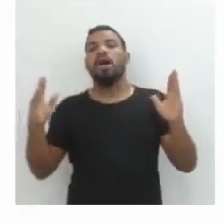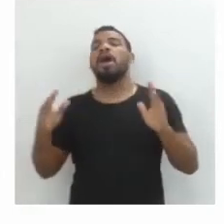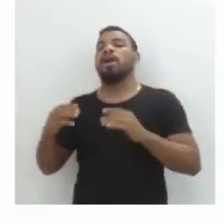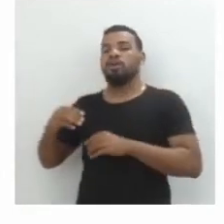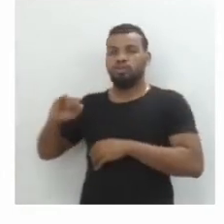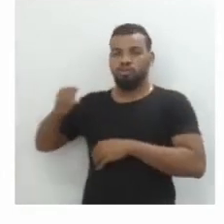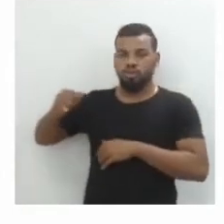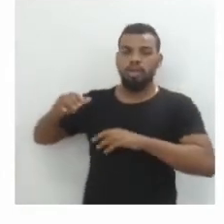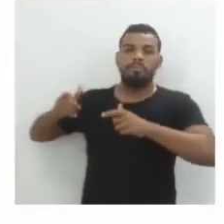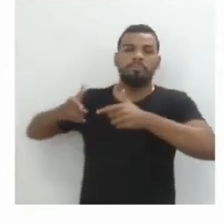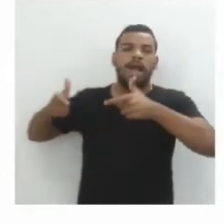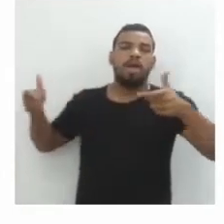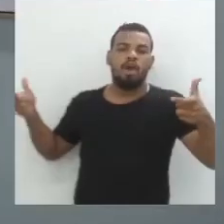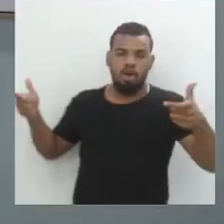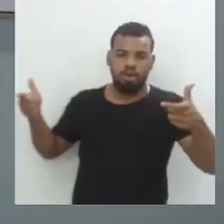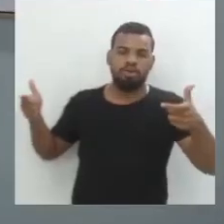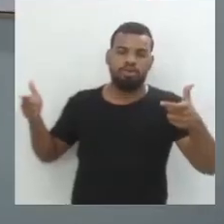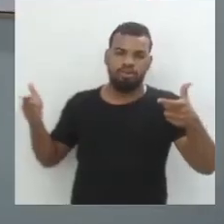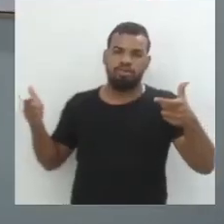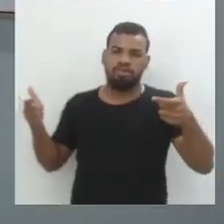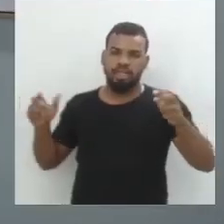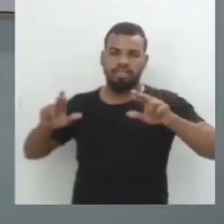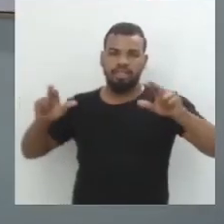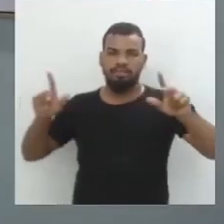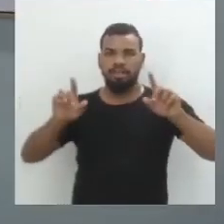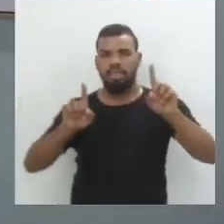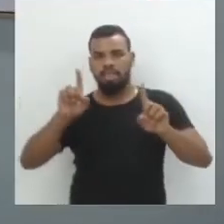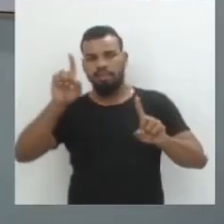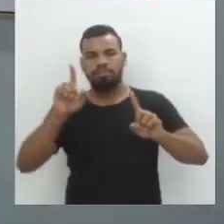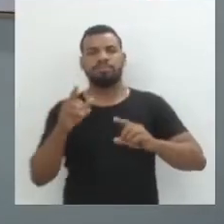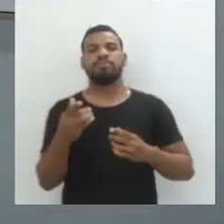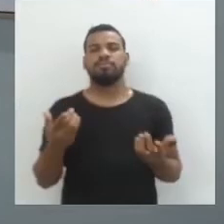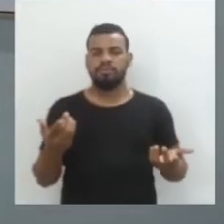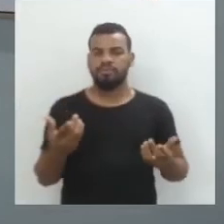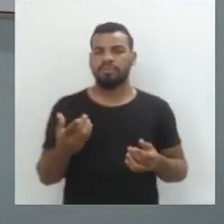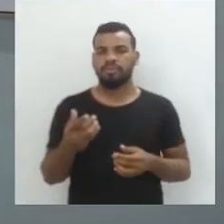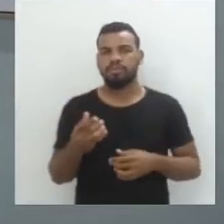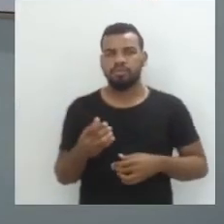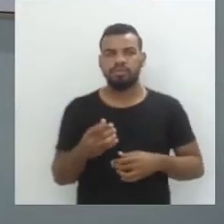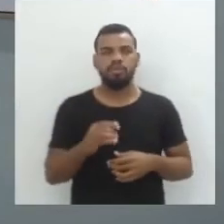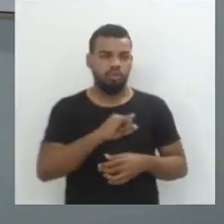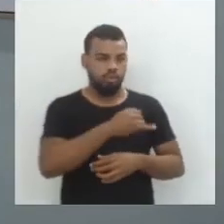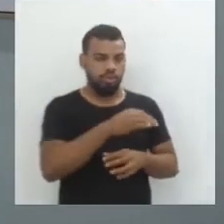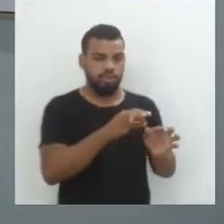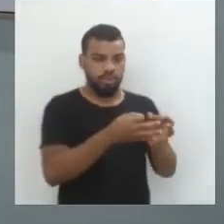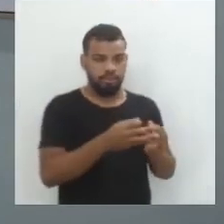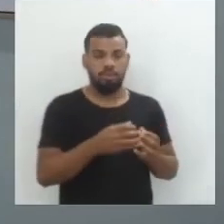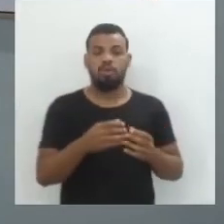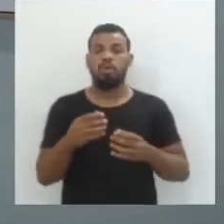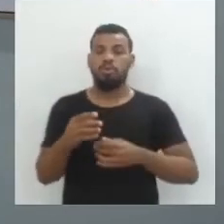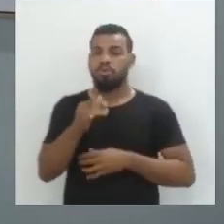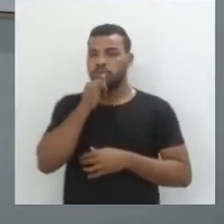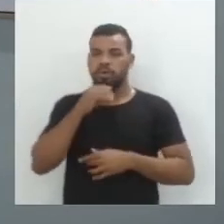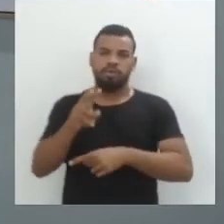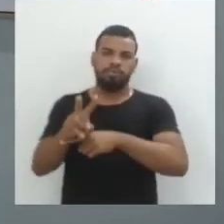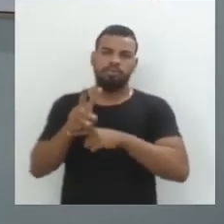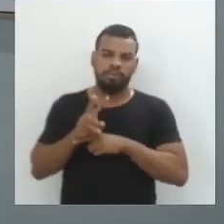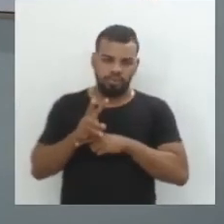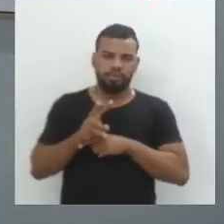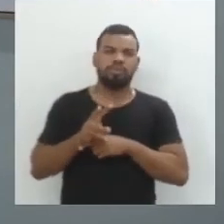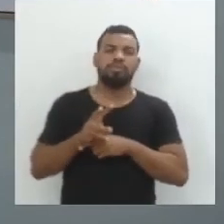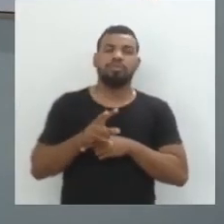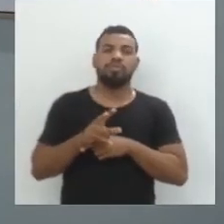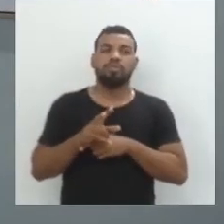a juros compostos e a juros simples. Quando a gente faz um investimento a juros simples ou a juros compostos, ou quando a gente pede emprestado um